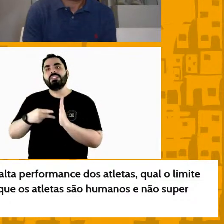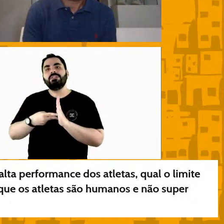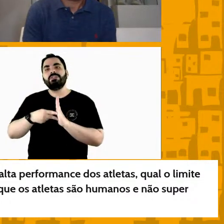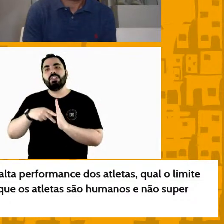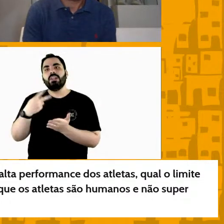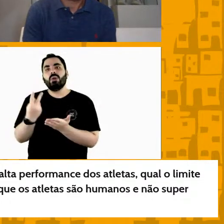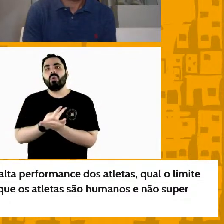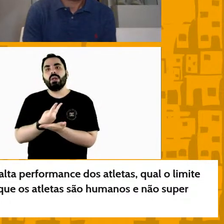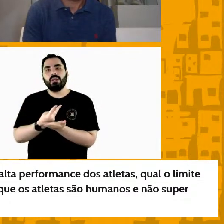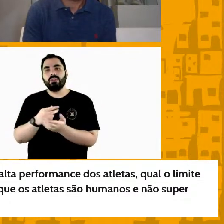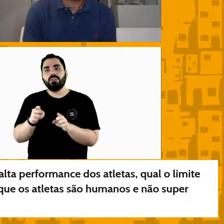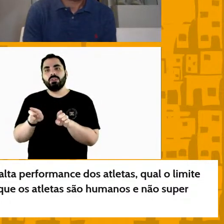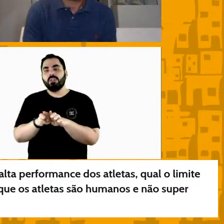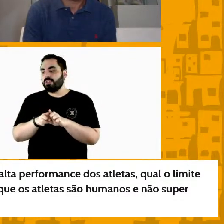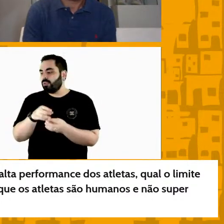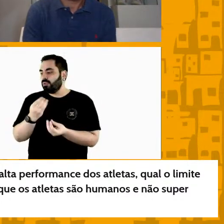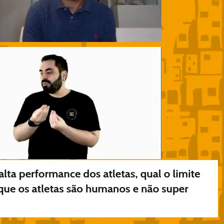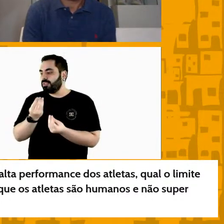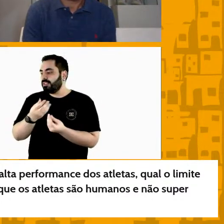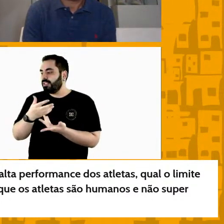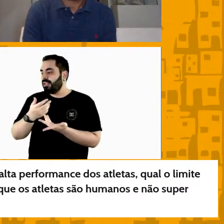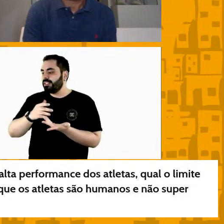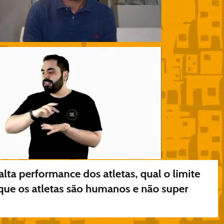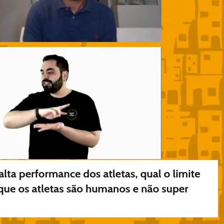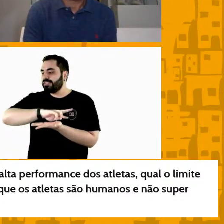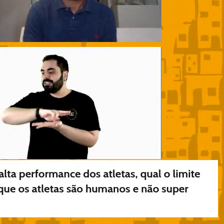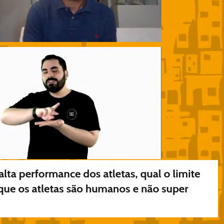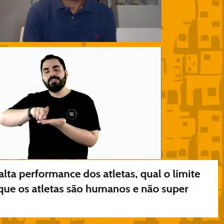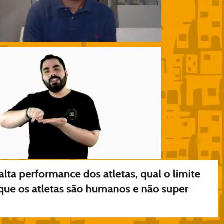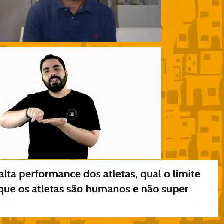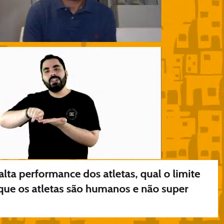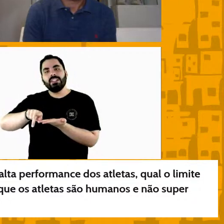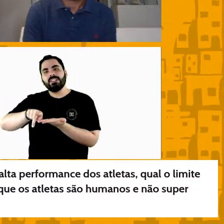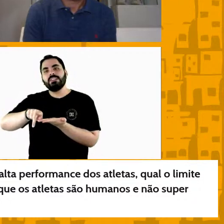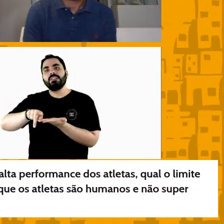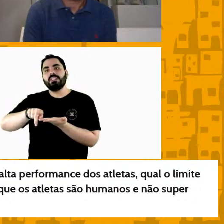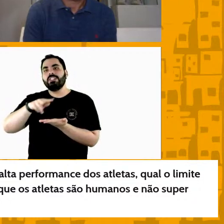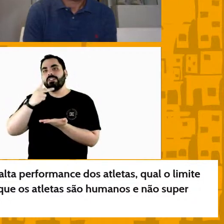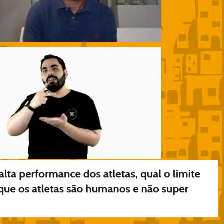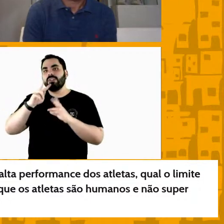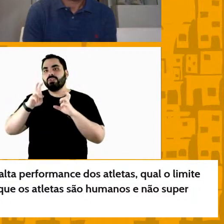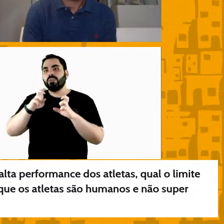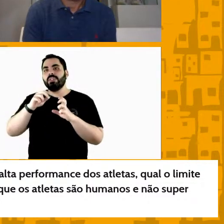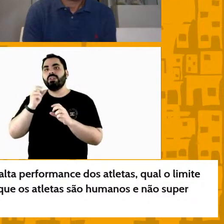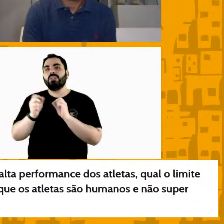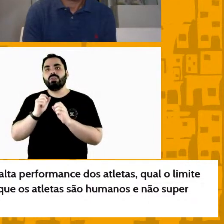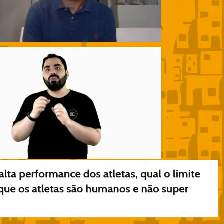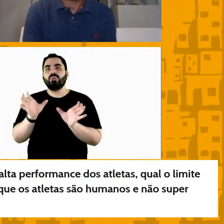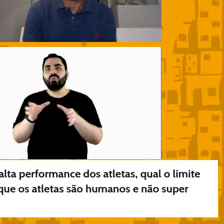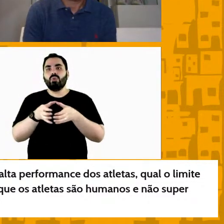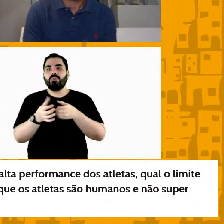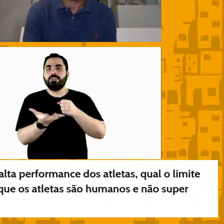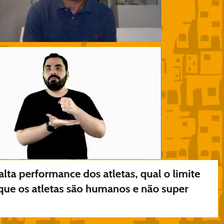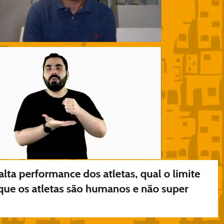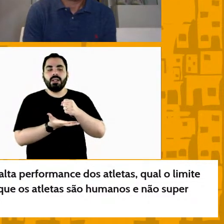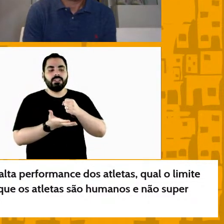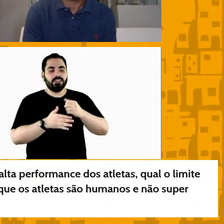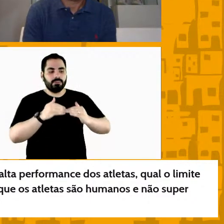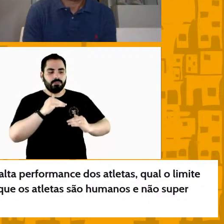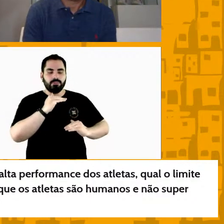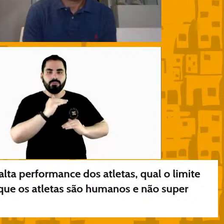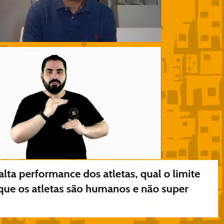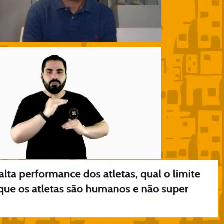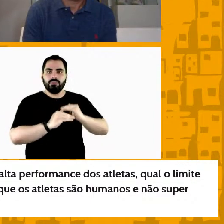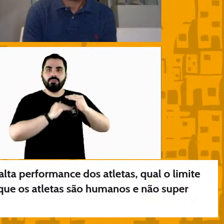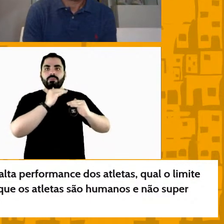rendimento e como é que que diferenças a gente tem que considerar quando a gente está nas categorias de base que eles ainda estão num processo de aprendizagem acho que como você